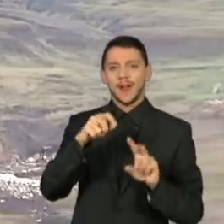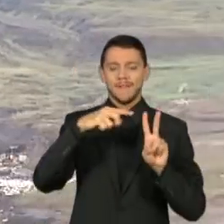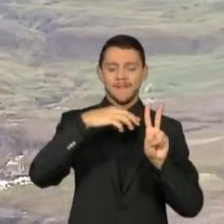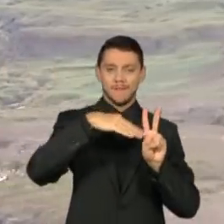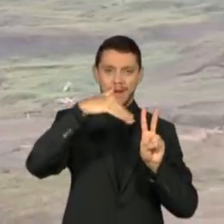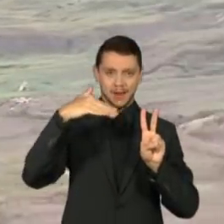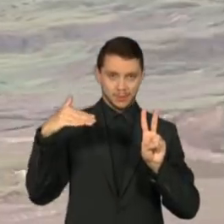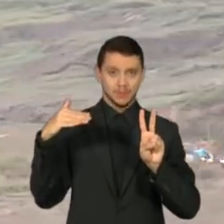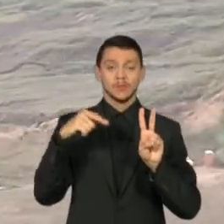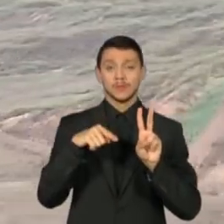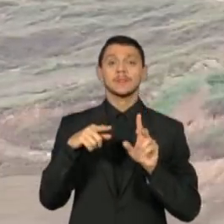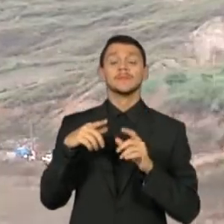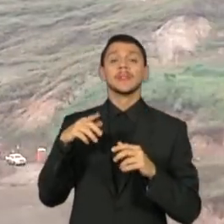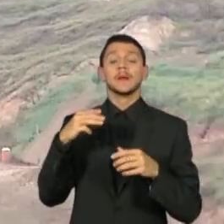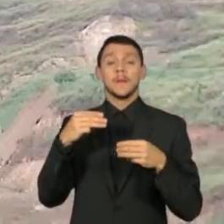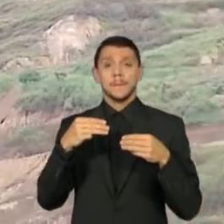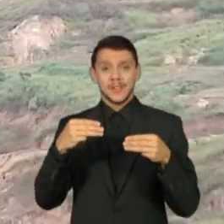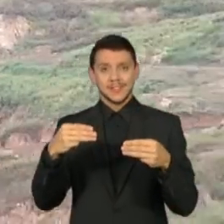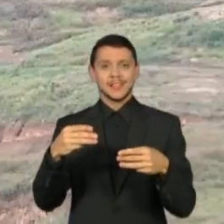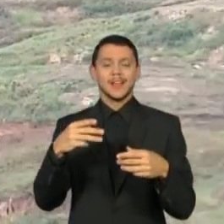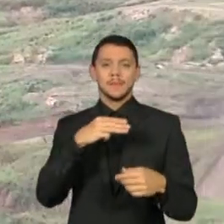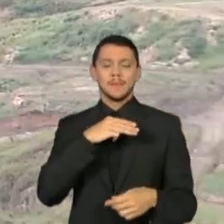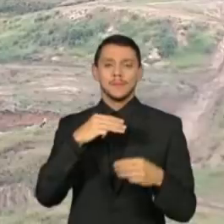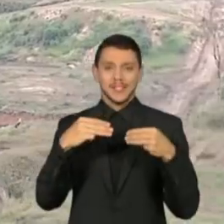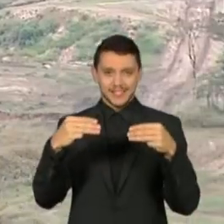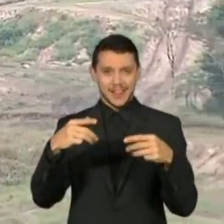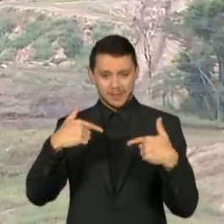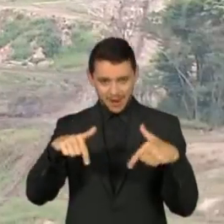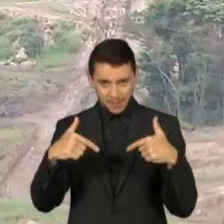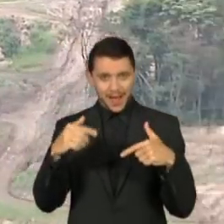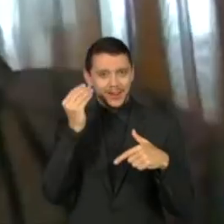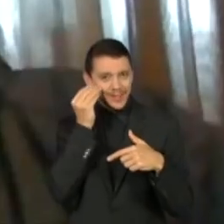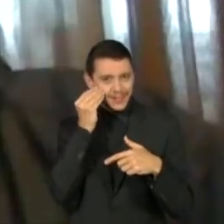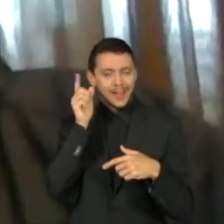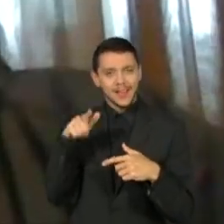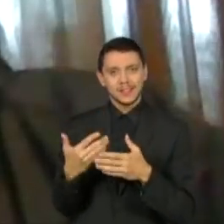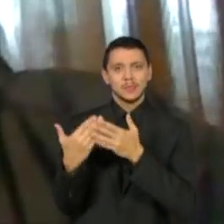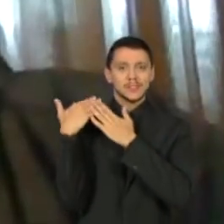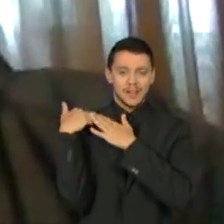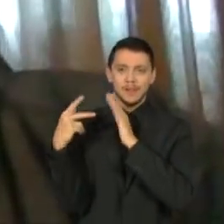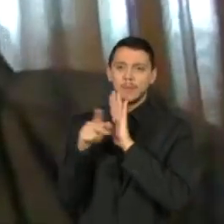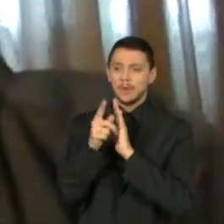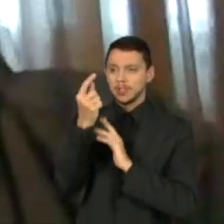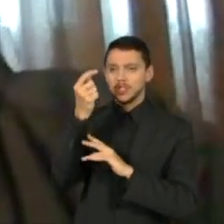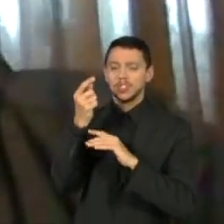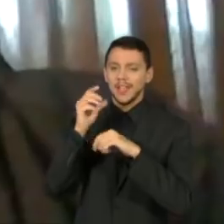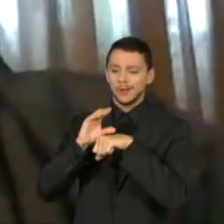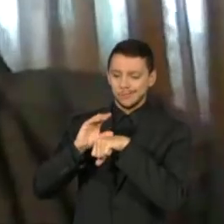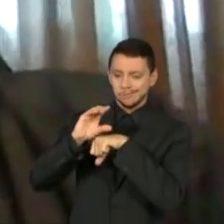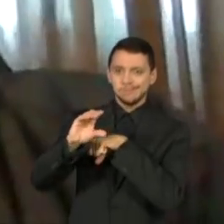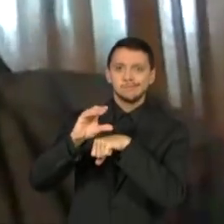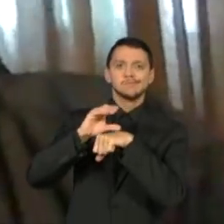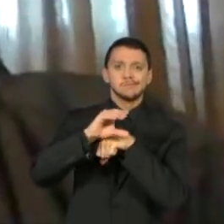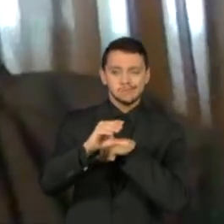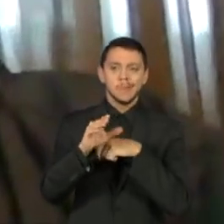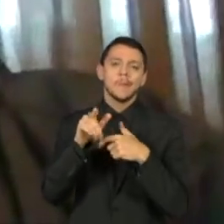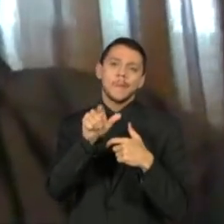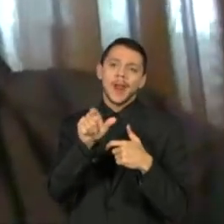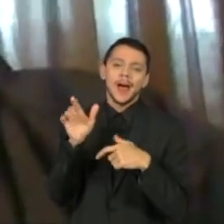responsável pela negociação das indenizações dos trabalhadores. As reparações foram